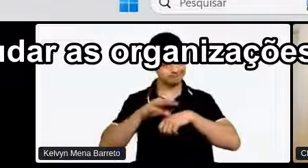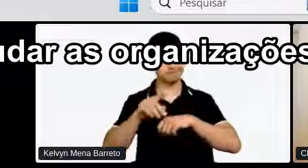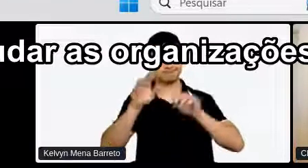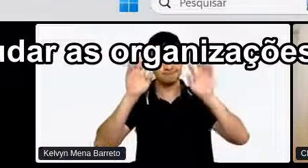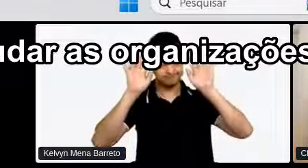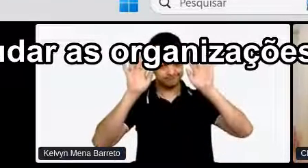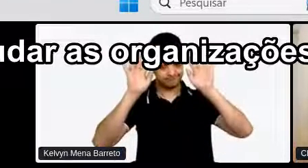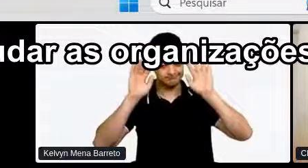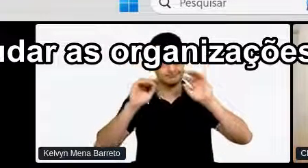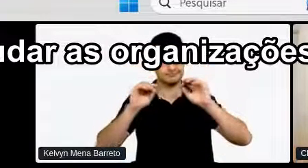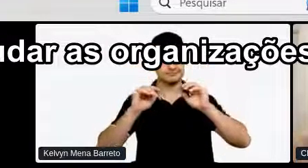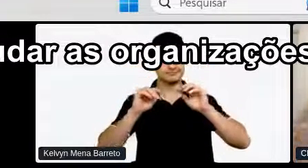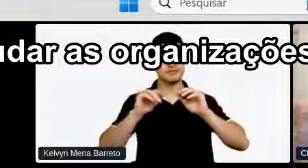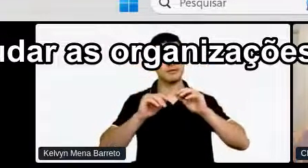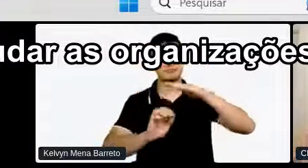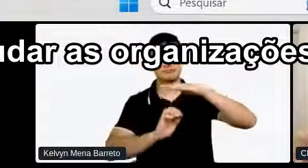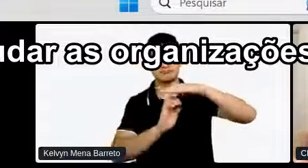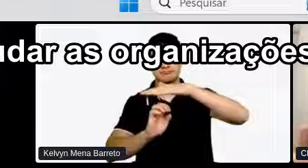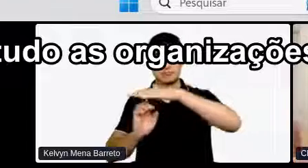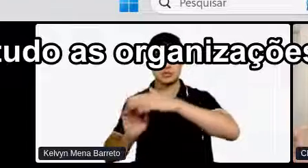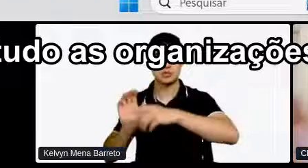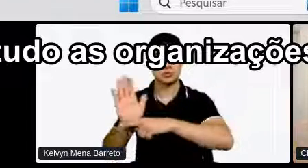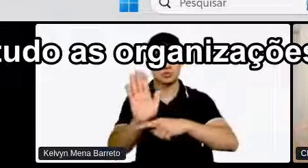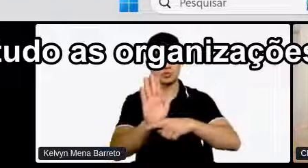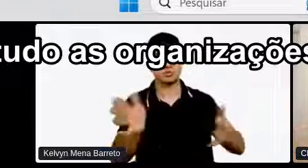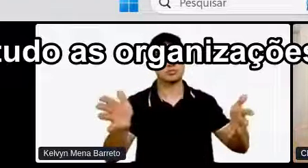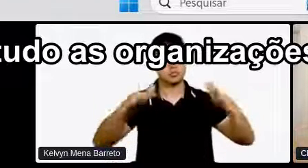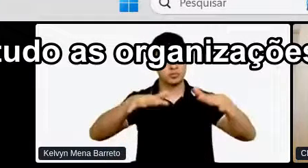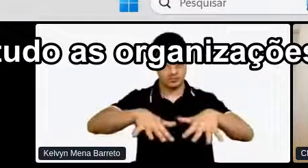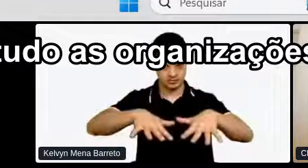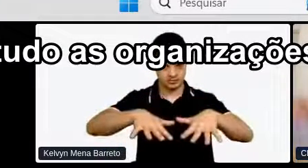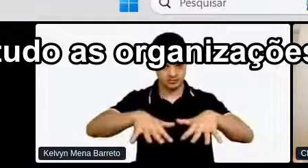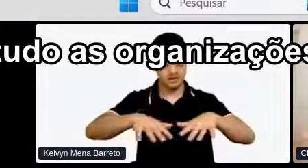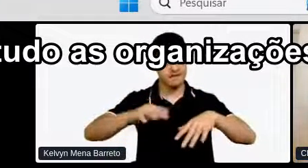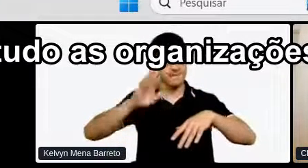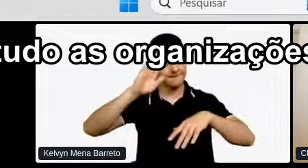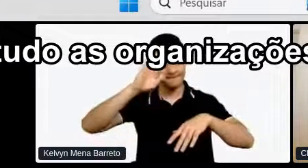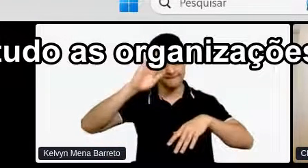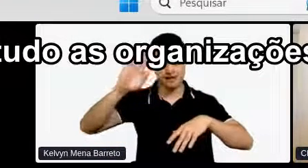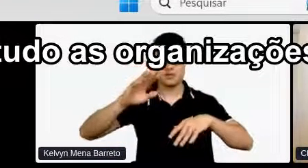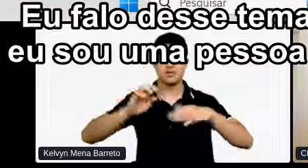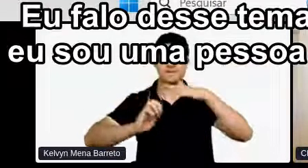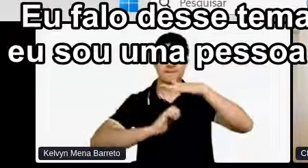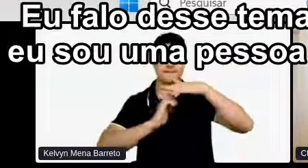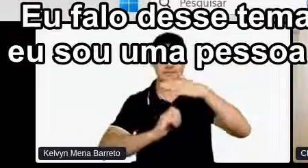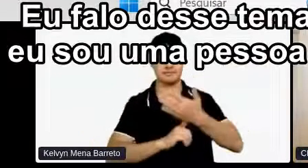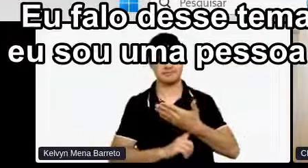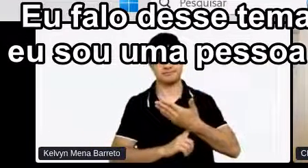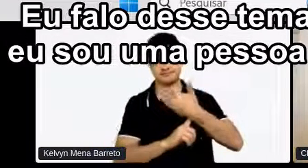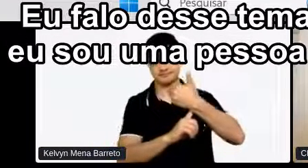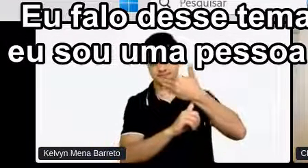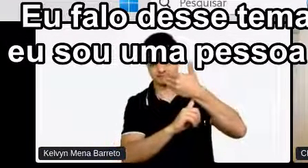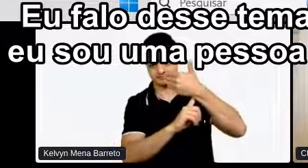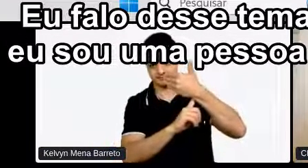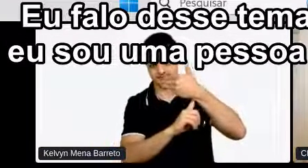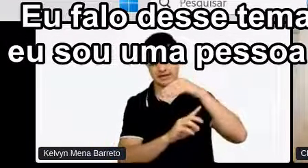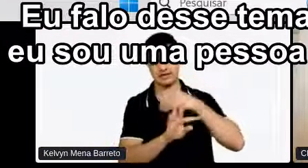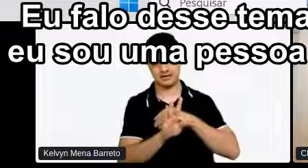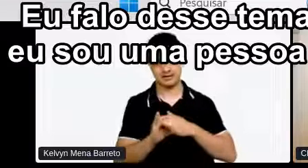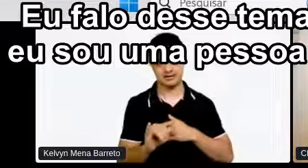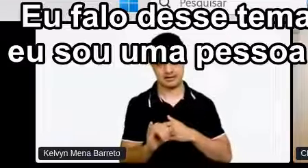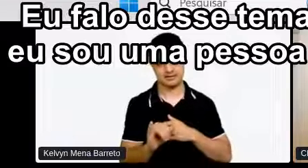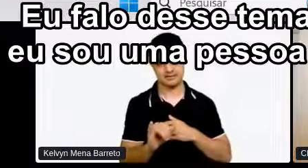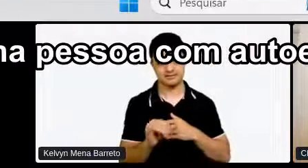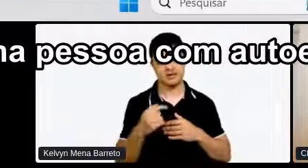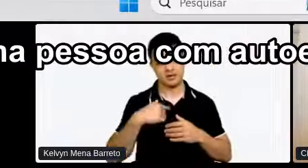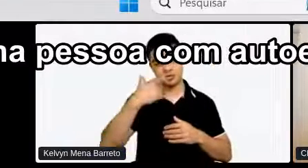ajudar as organizações A serem mais inclusivas Sobretudo as organizações De TI Mas não só elas Eu falo desse tema também Porque eu sou uma pessoa